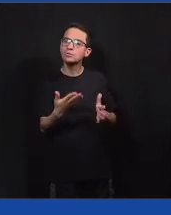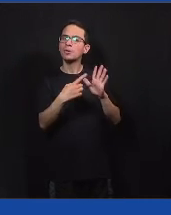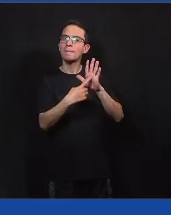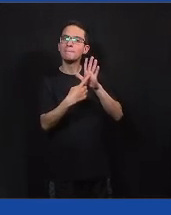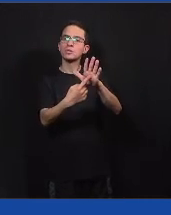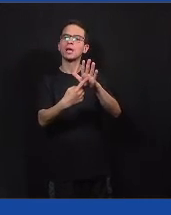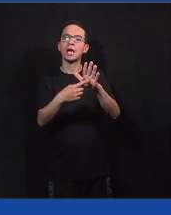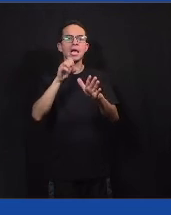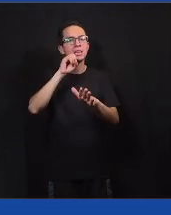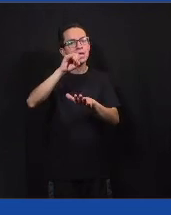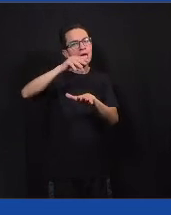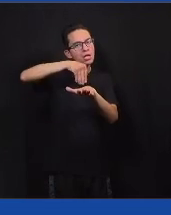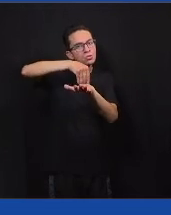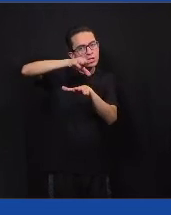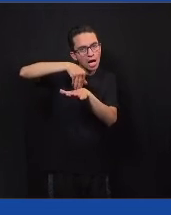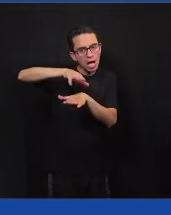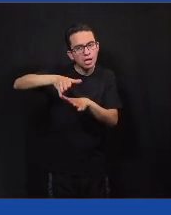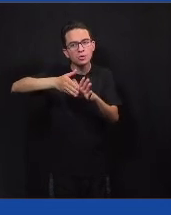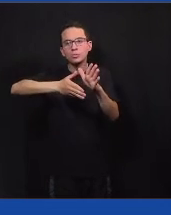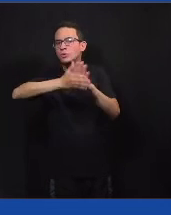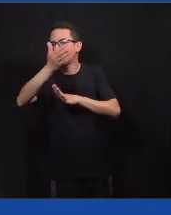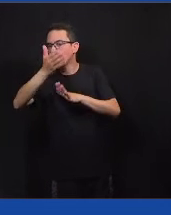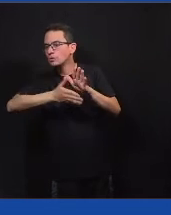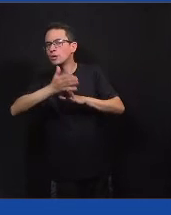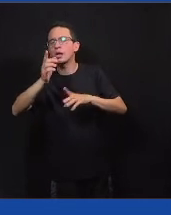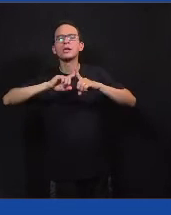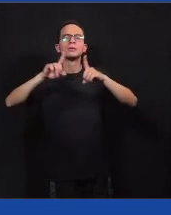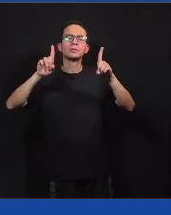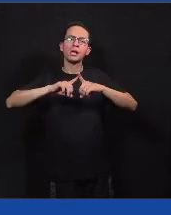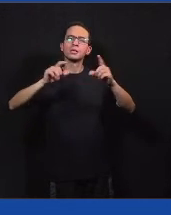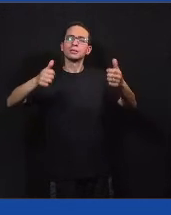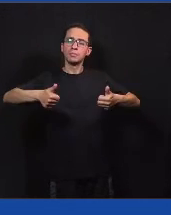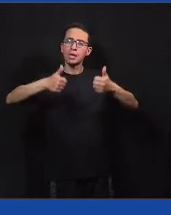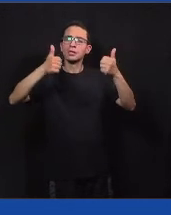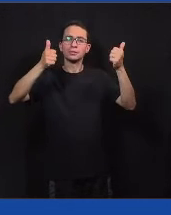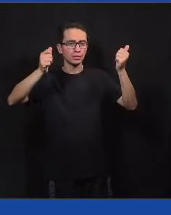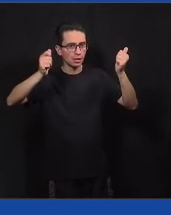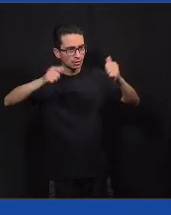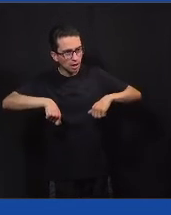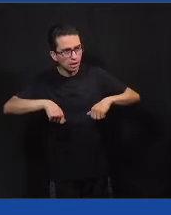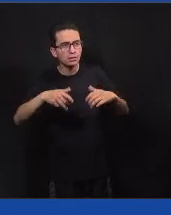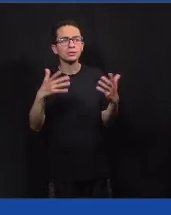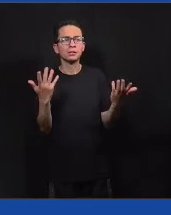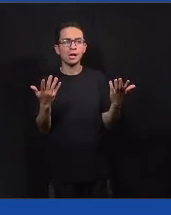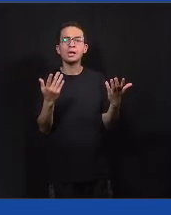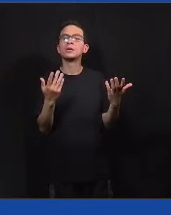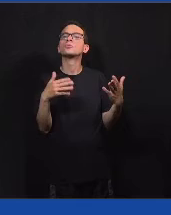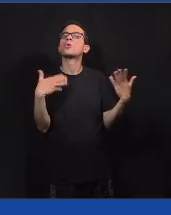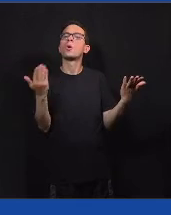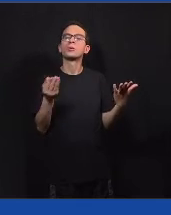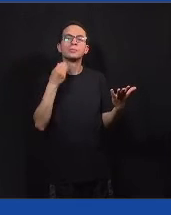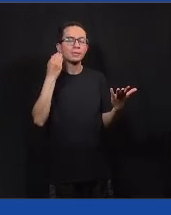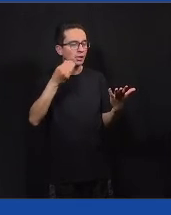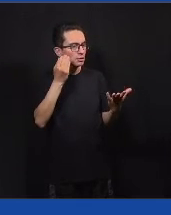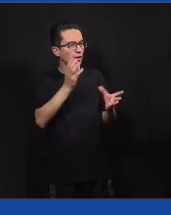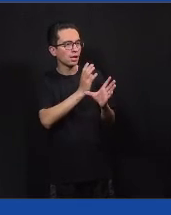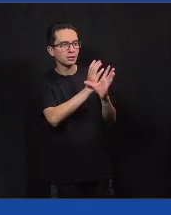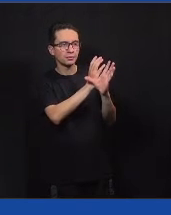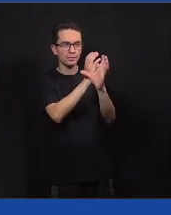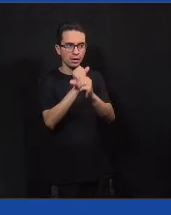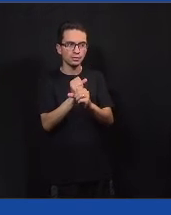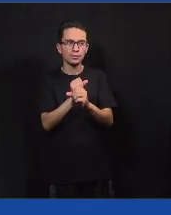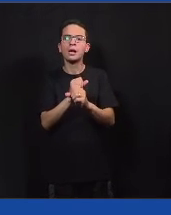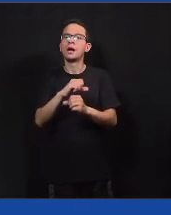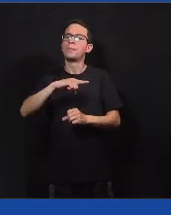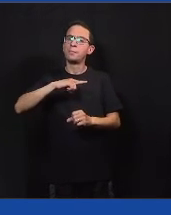sugestão, alguma reclamação, né, o que a gente poderia melhorar, o que eles tinham achado dessa experiência e aí a gente teve essas respostas